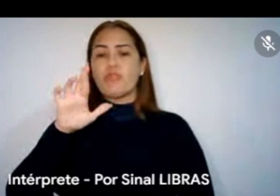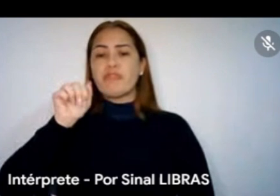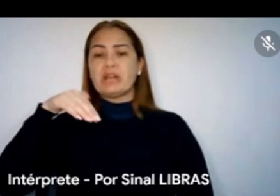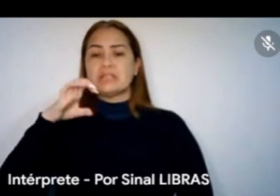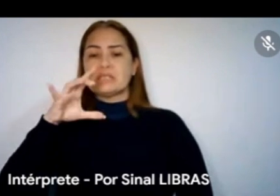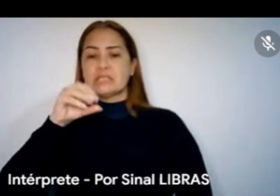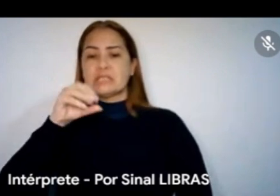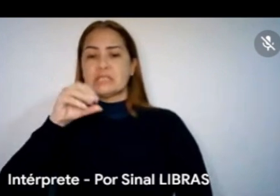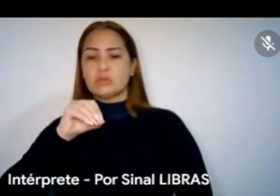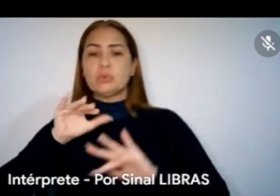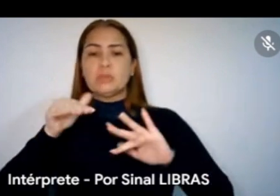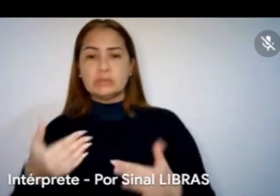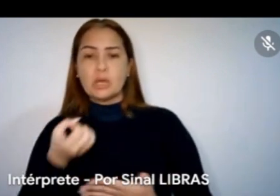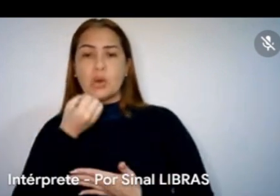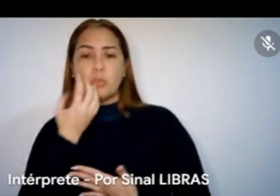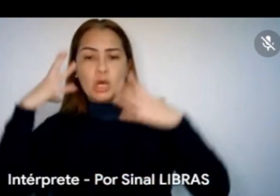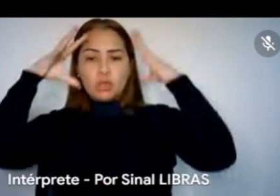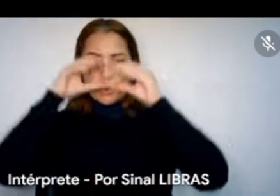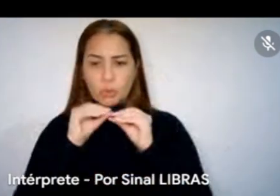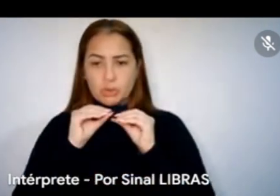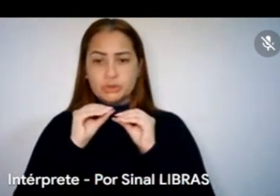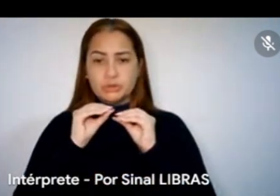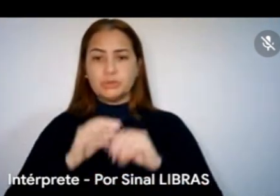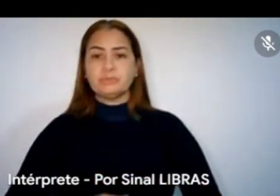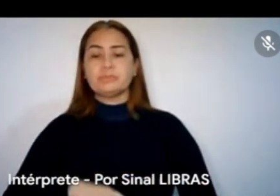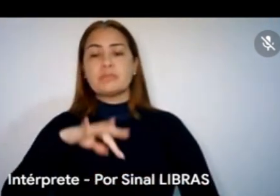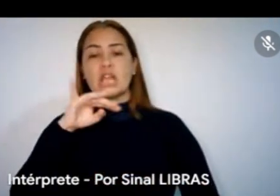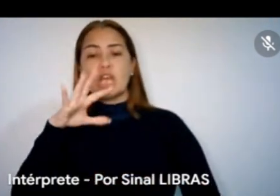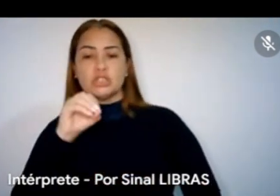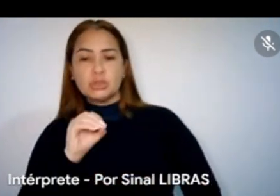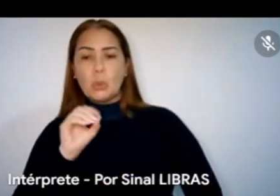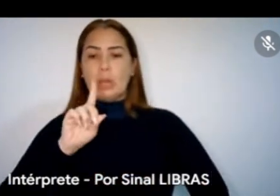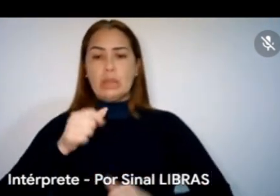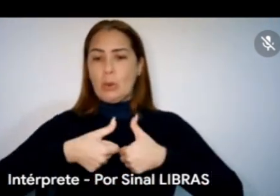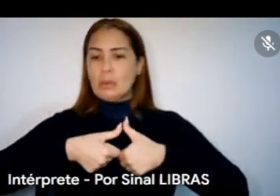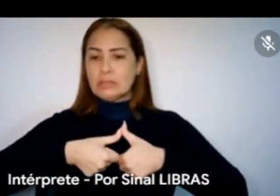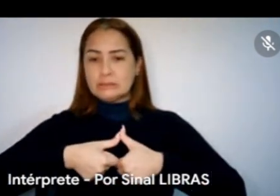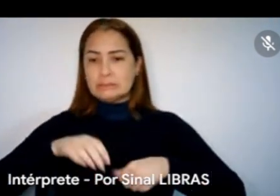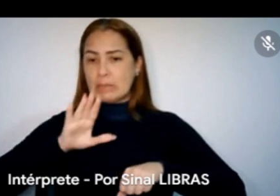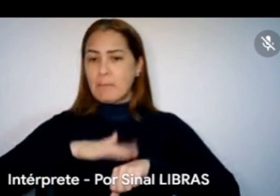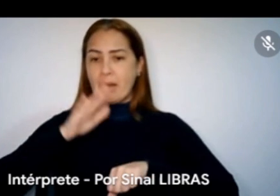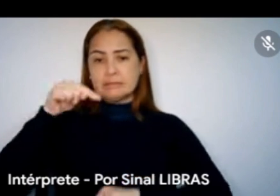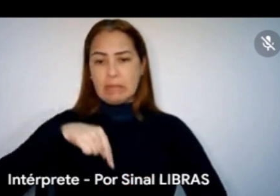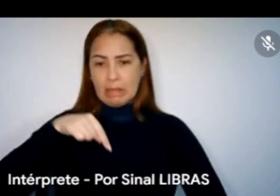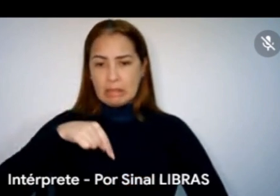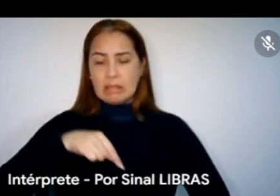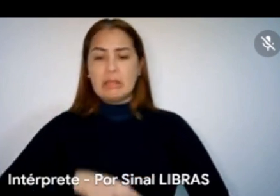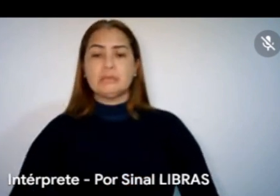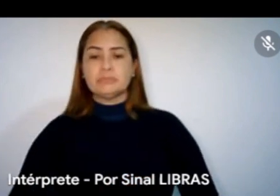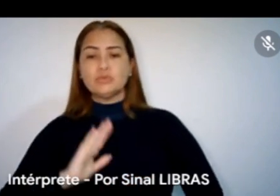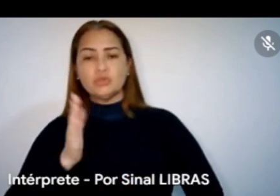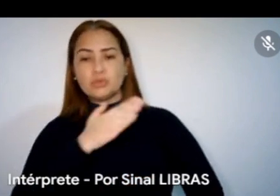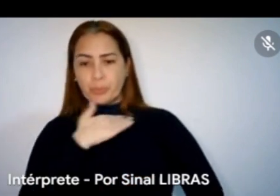Boa noite. Na verdade, Tico da Costa não está mais aqui nesse plano terrestre. Eu represento